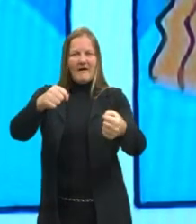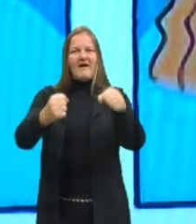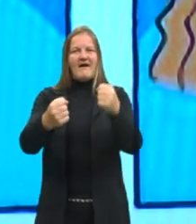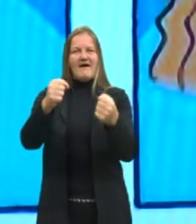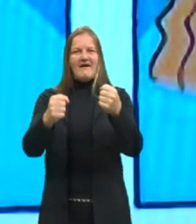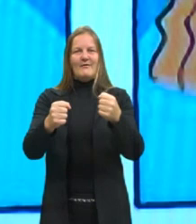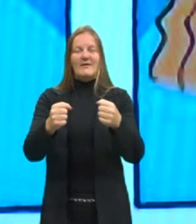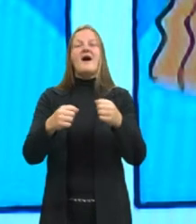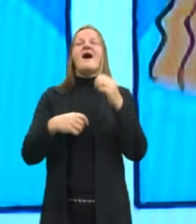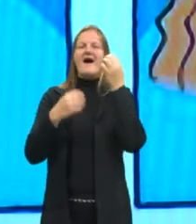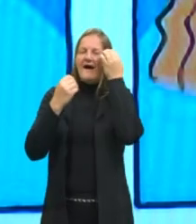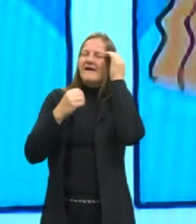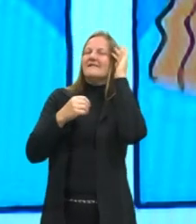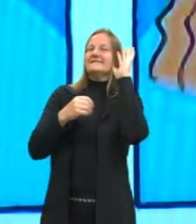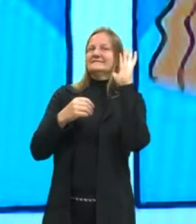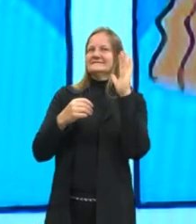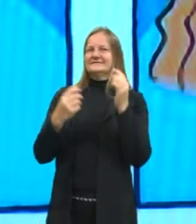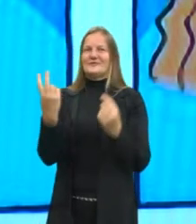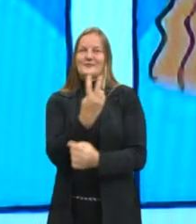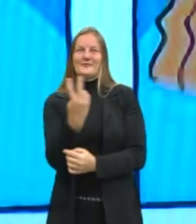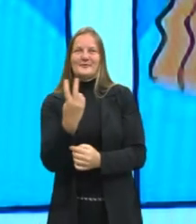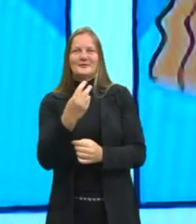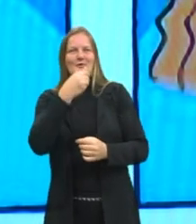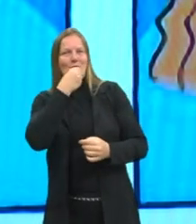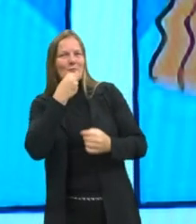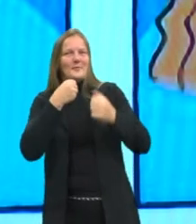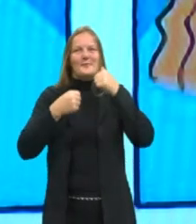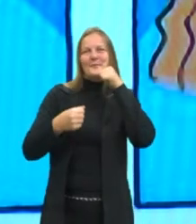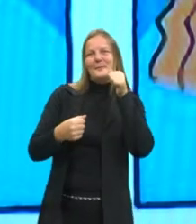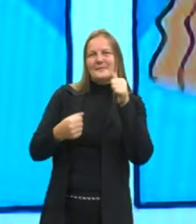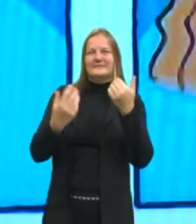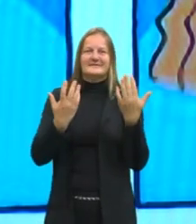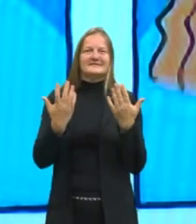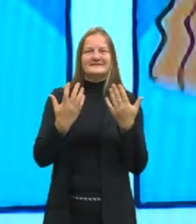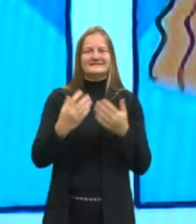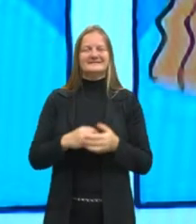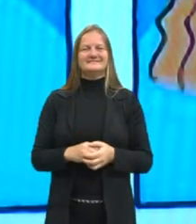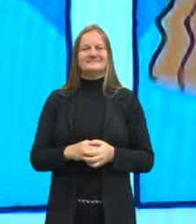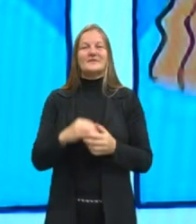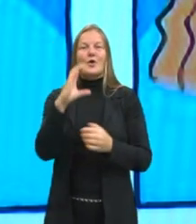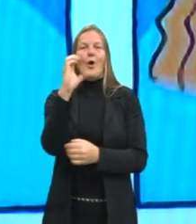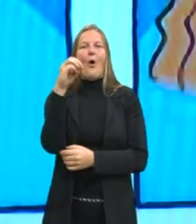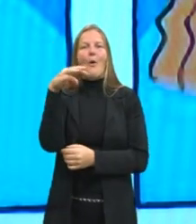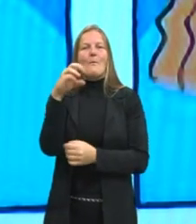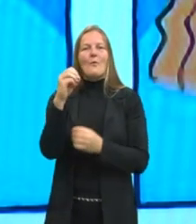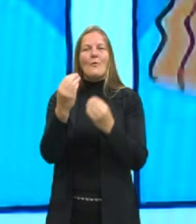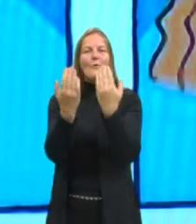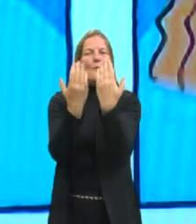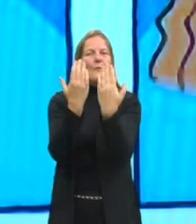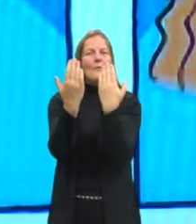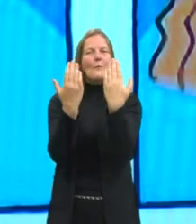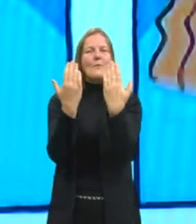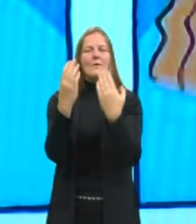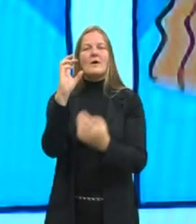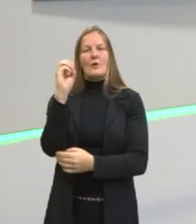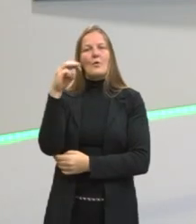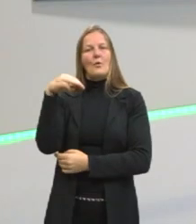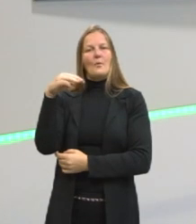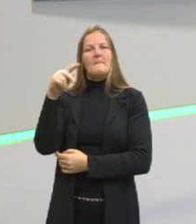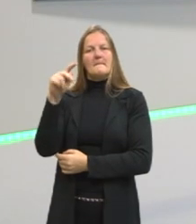quadrinho, as características do amor em comparação com as características de uma flor. Então, comparação,